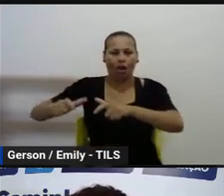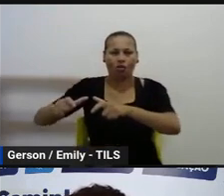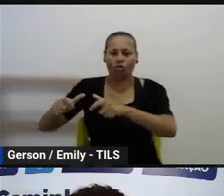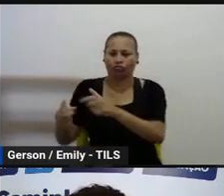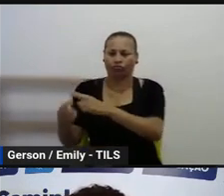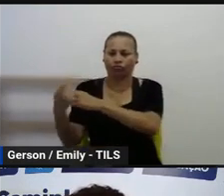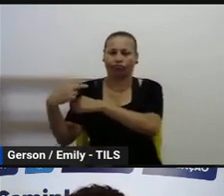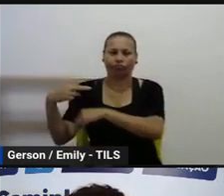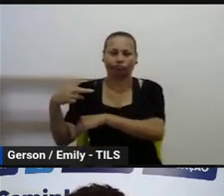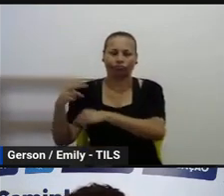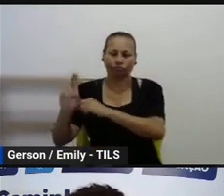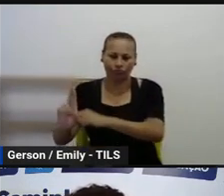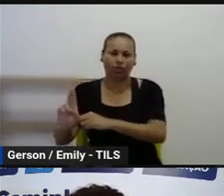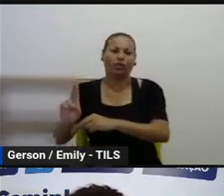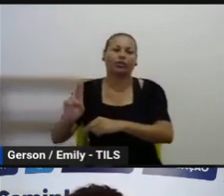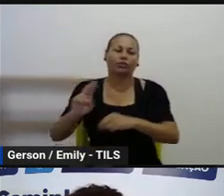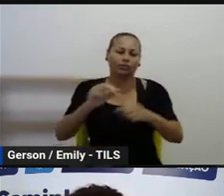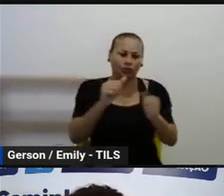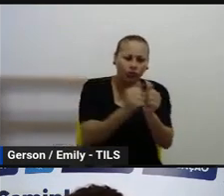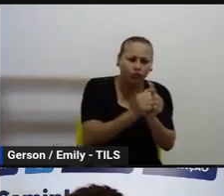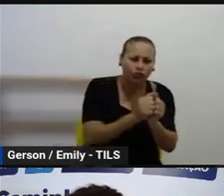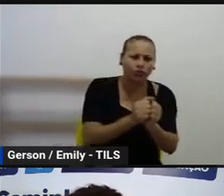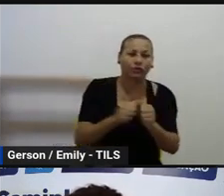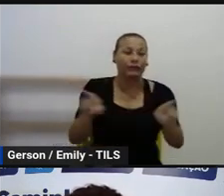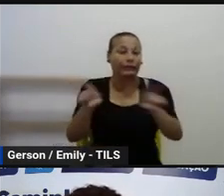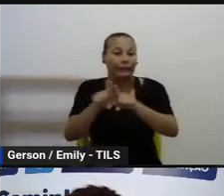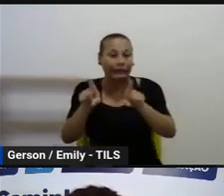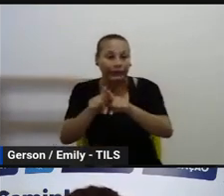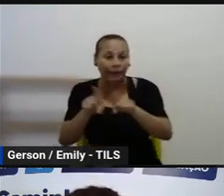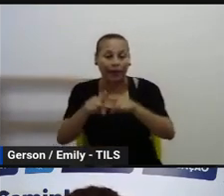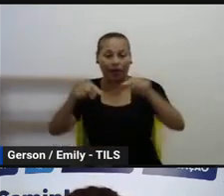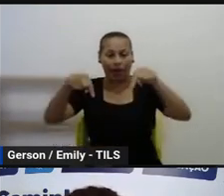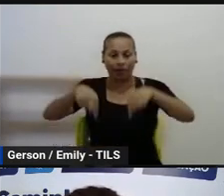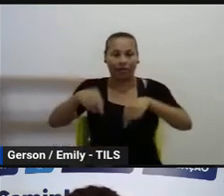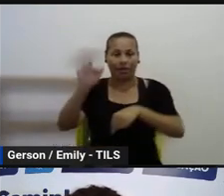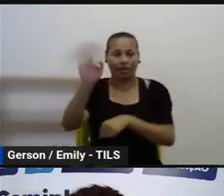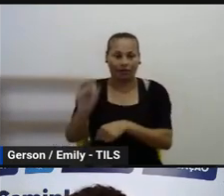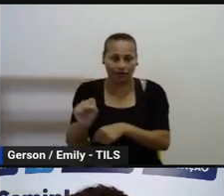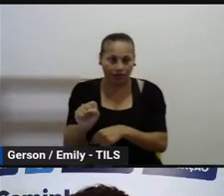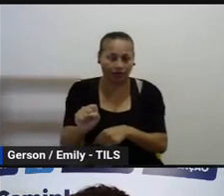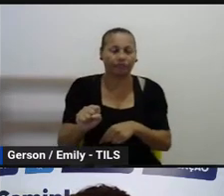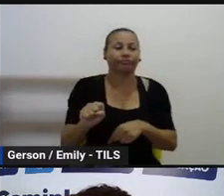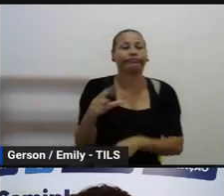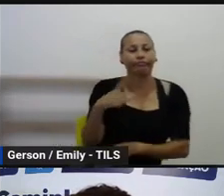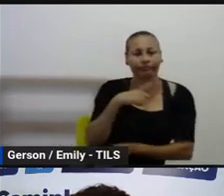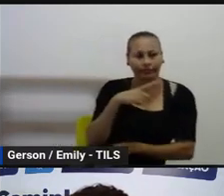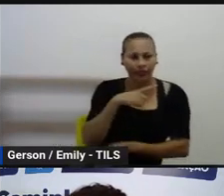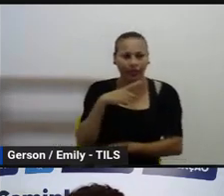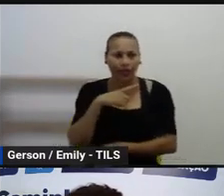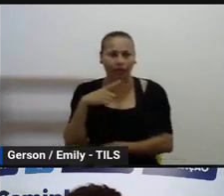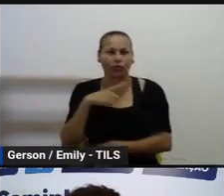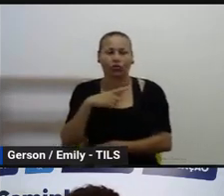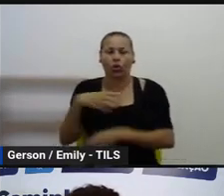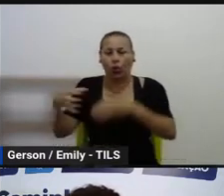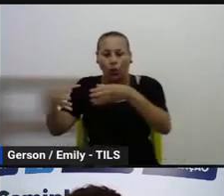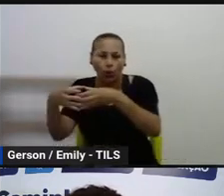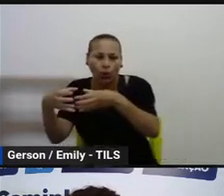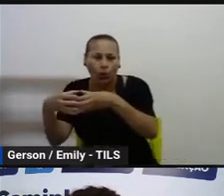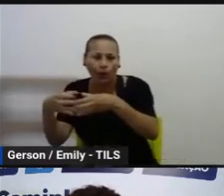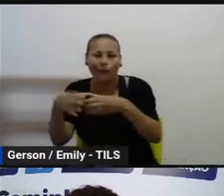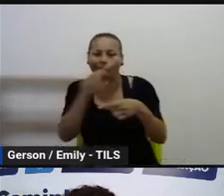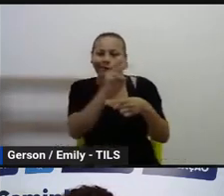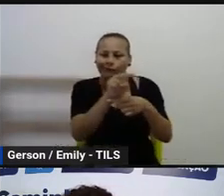Nós contaremos com a equipe de formadores municipal, que é responsável por